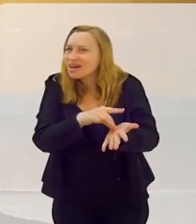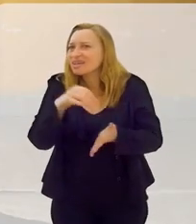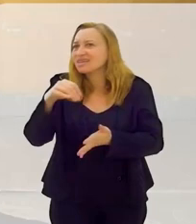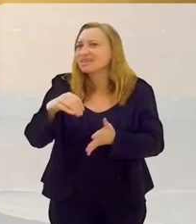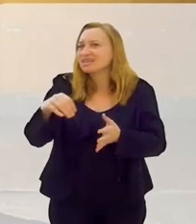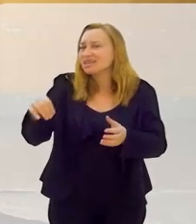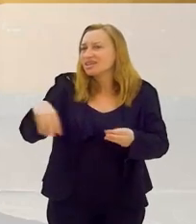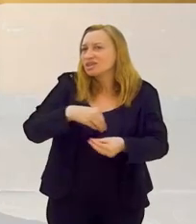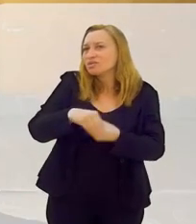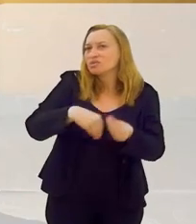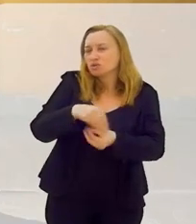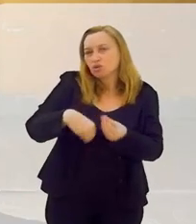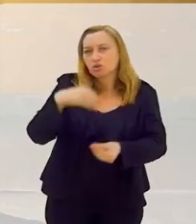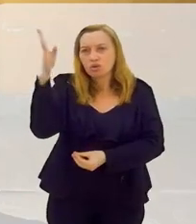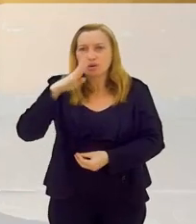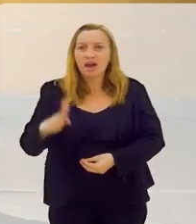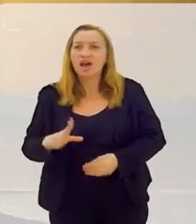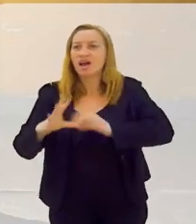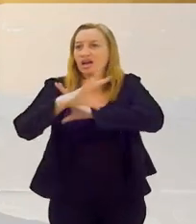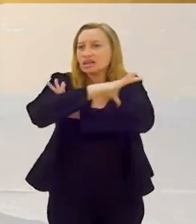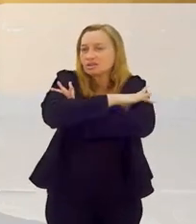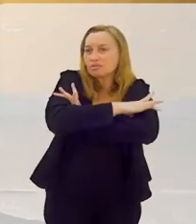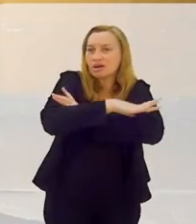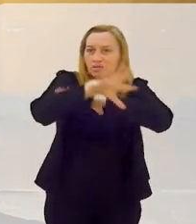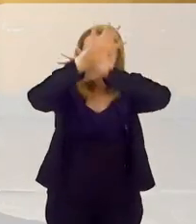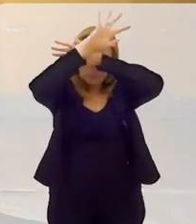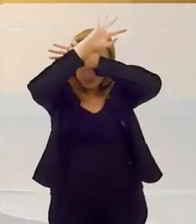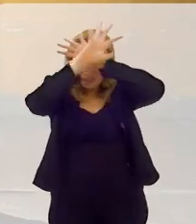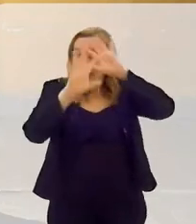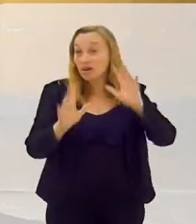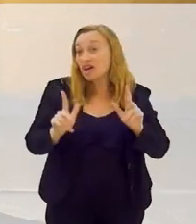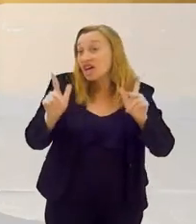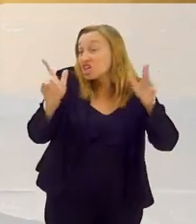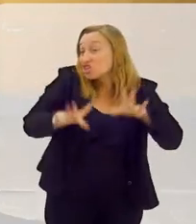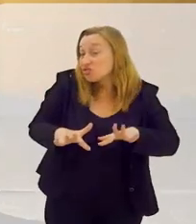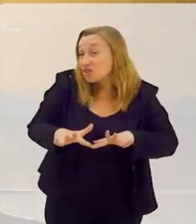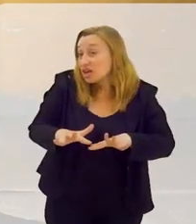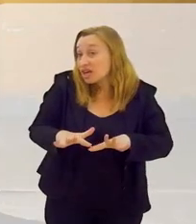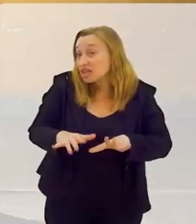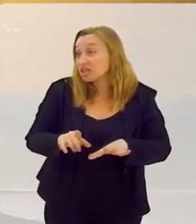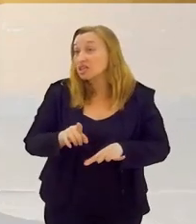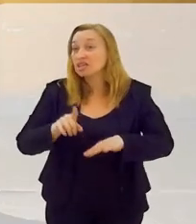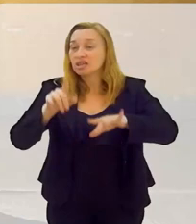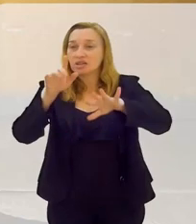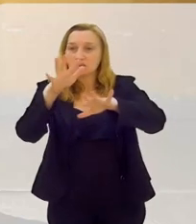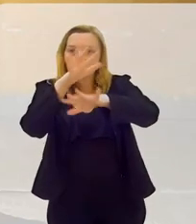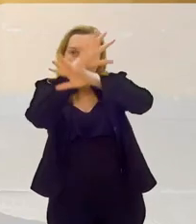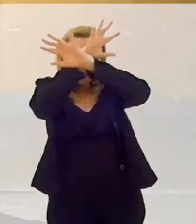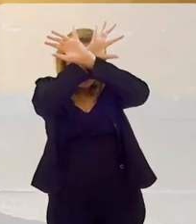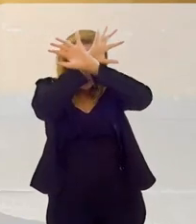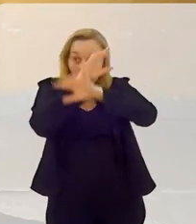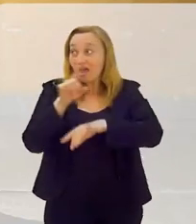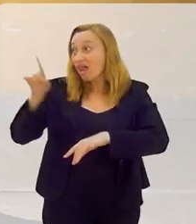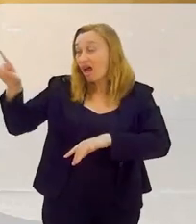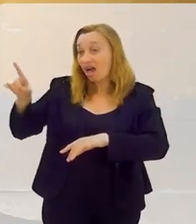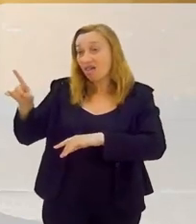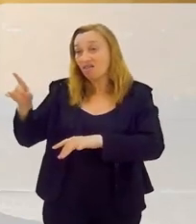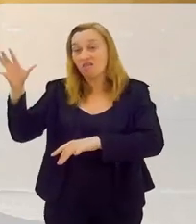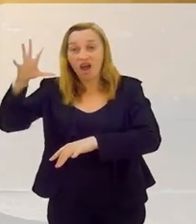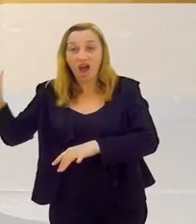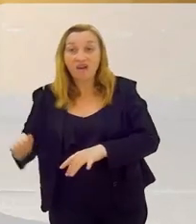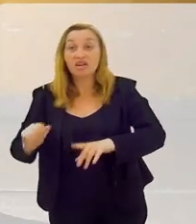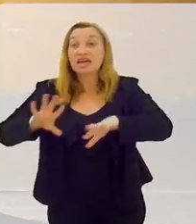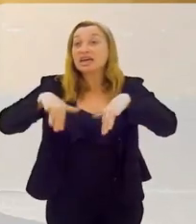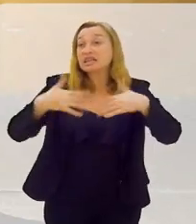abrasileirou, porque o candomblé do Brasil é completamente diferente no candomblé da África. Então,